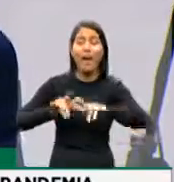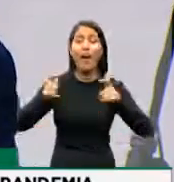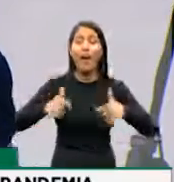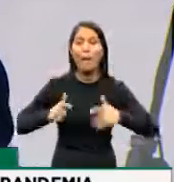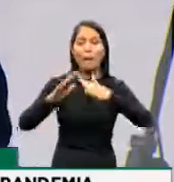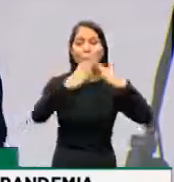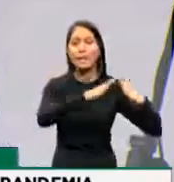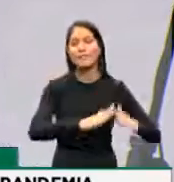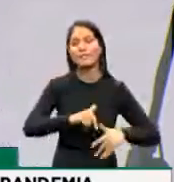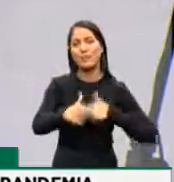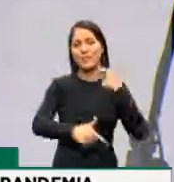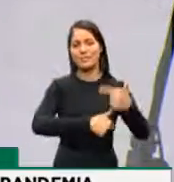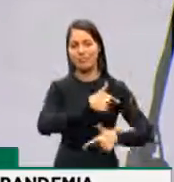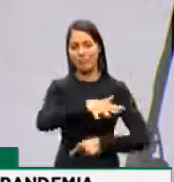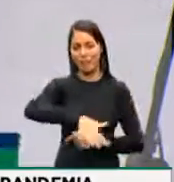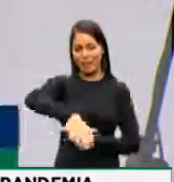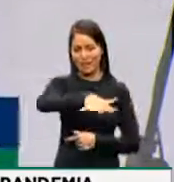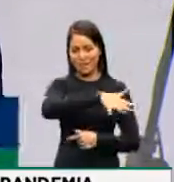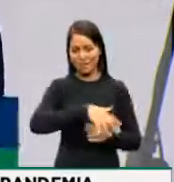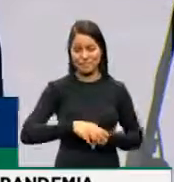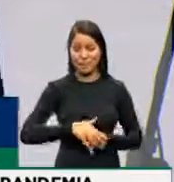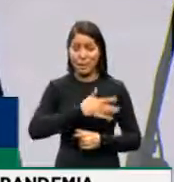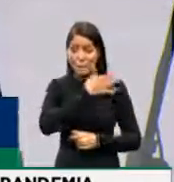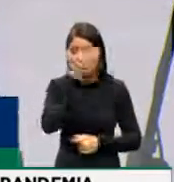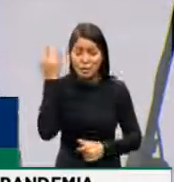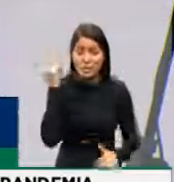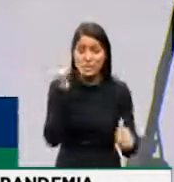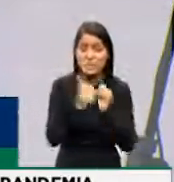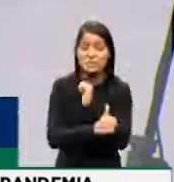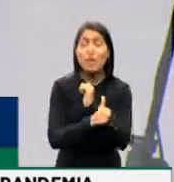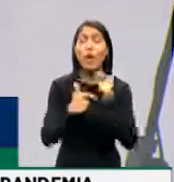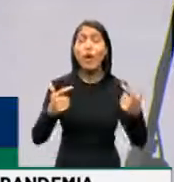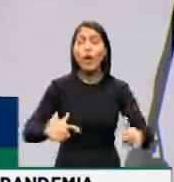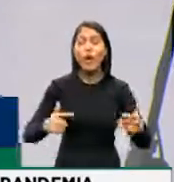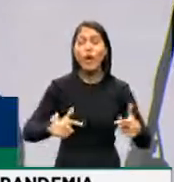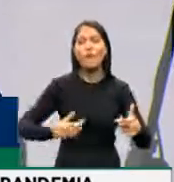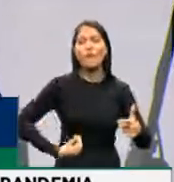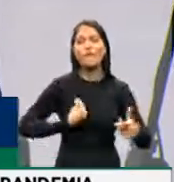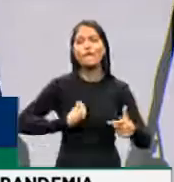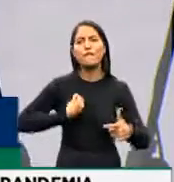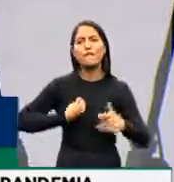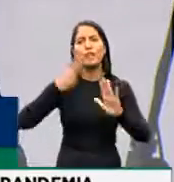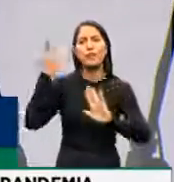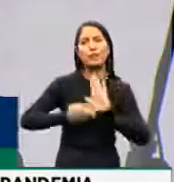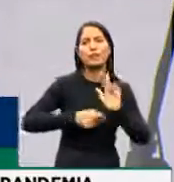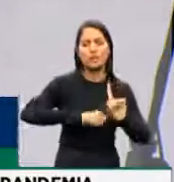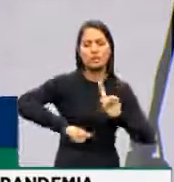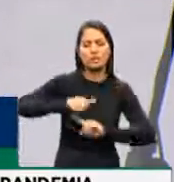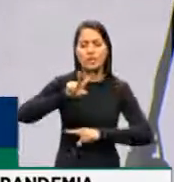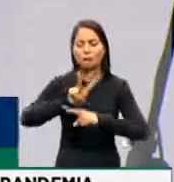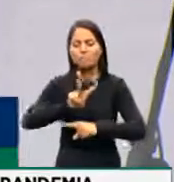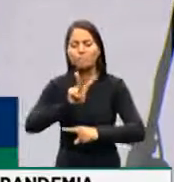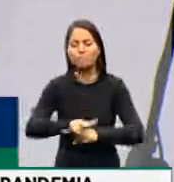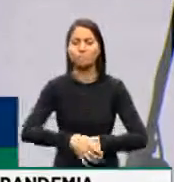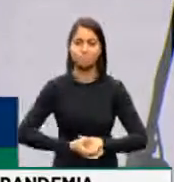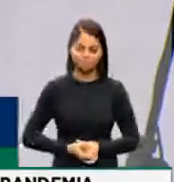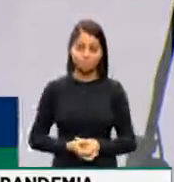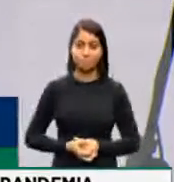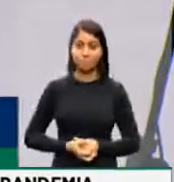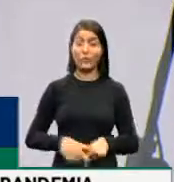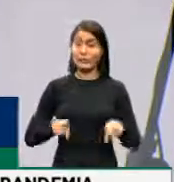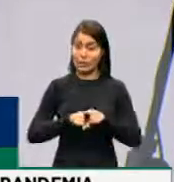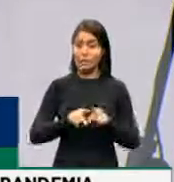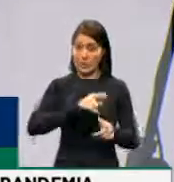periferias. Nós estamos falando de pessoas que dedicam as suas vidas para cuidarem de projetos sociais. Nós estamos falando de